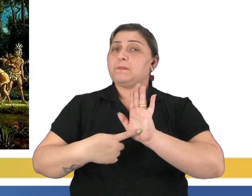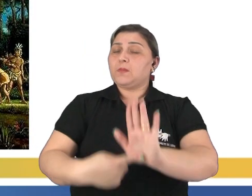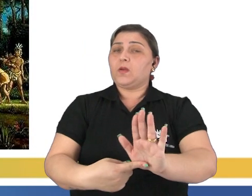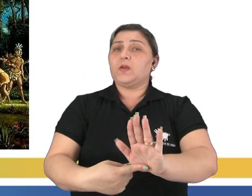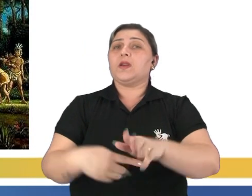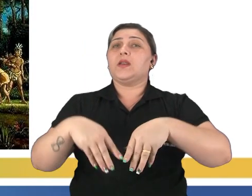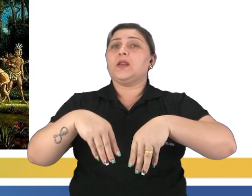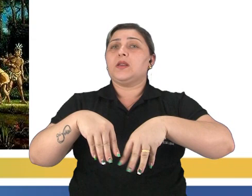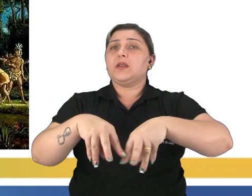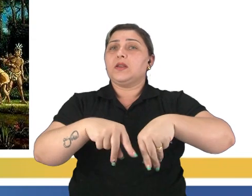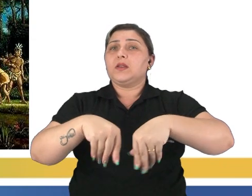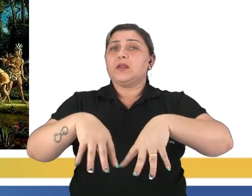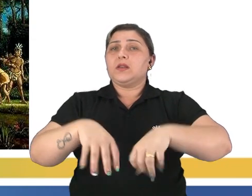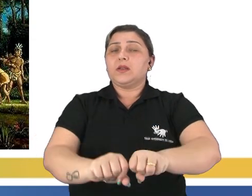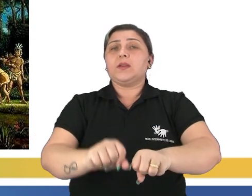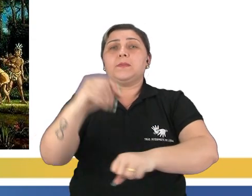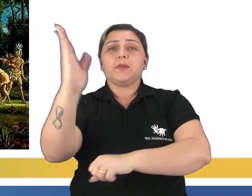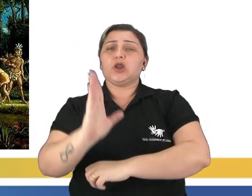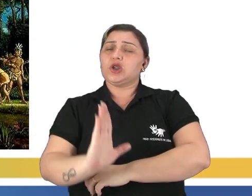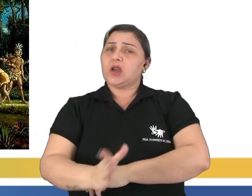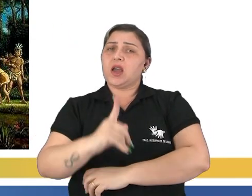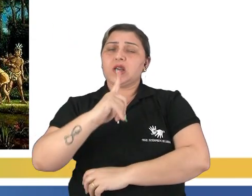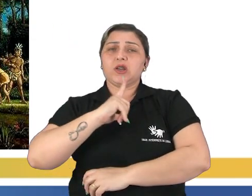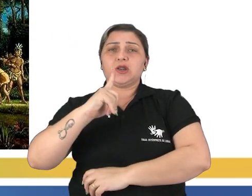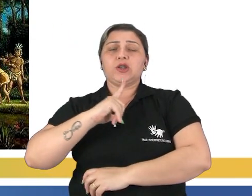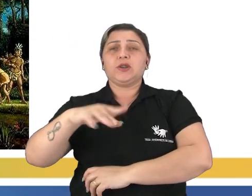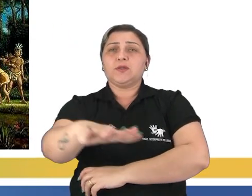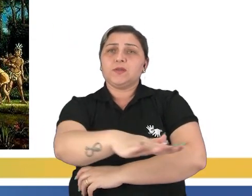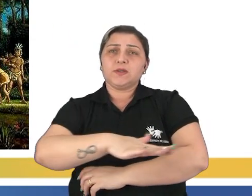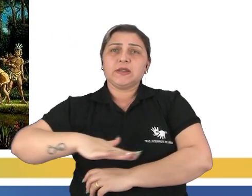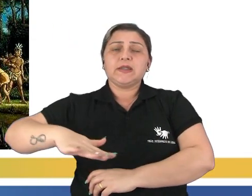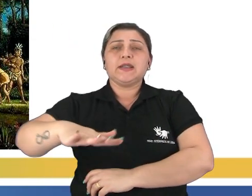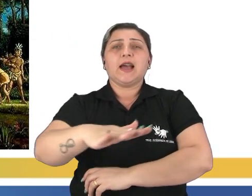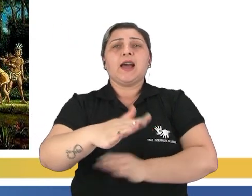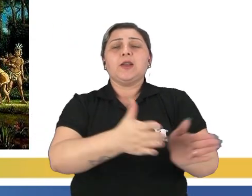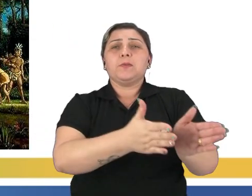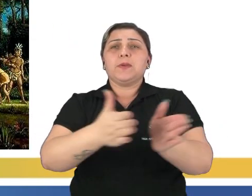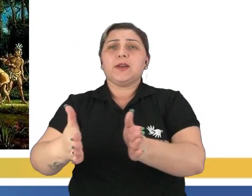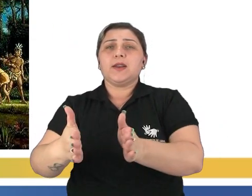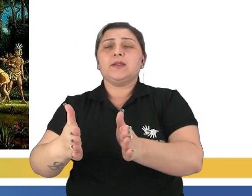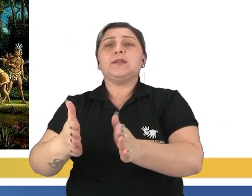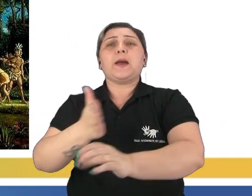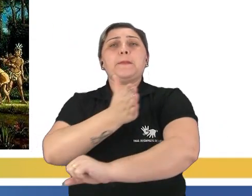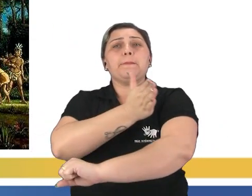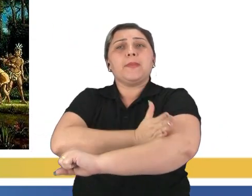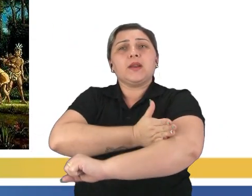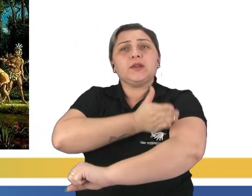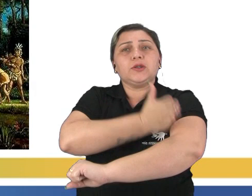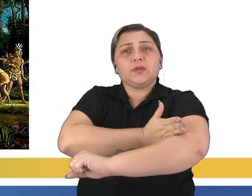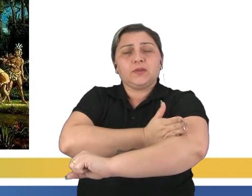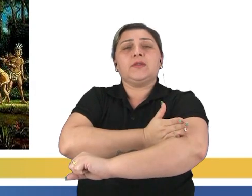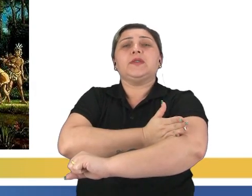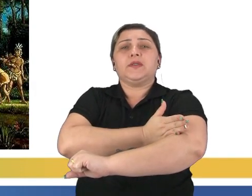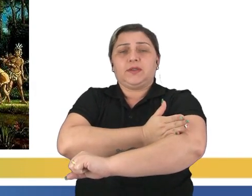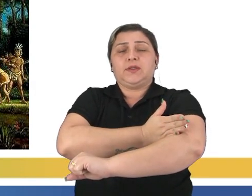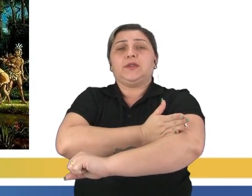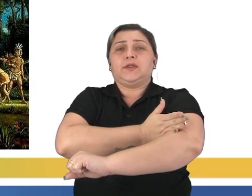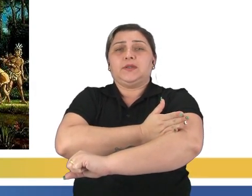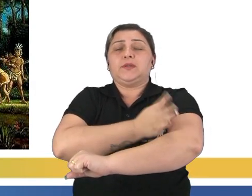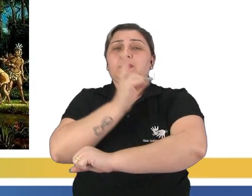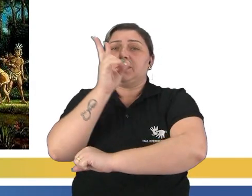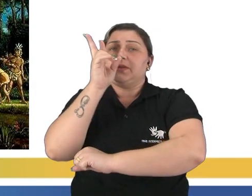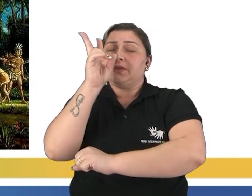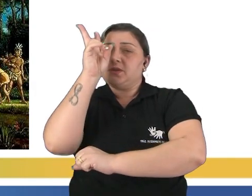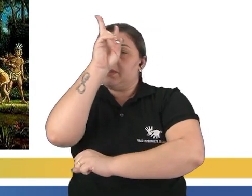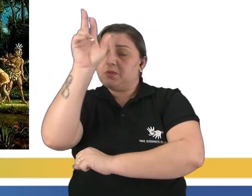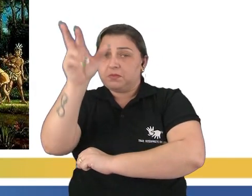atual território brasileiro já possuía sociedades desde o período da pré-história. Historiadores dessa corrente